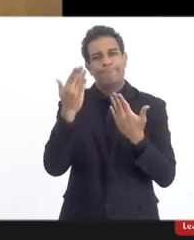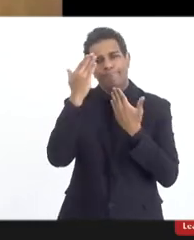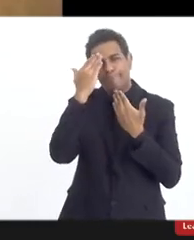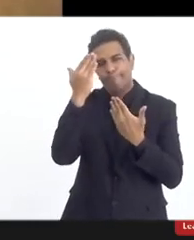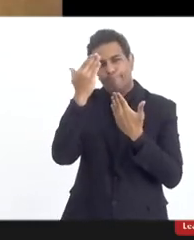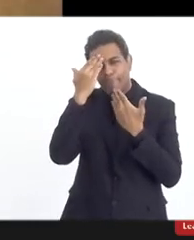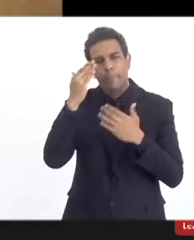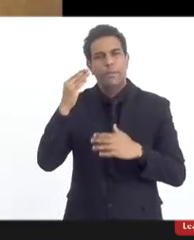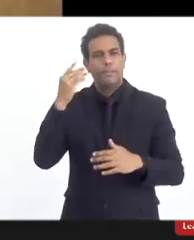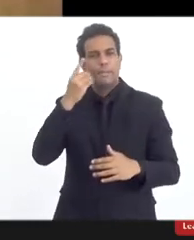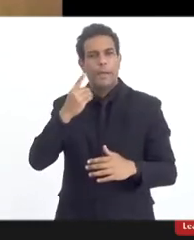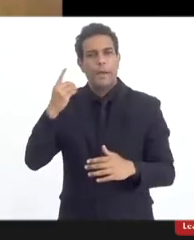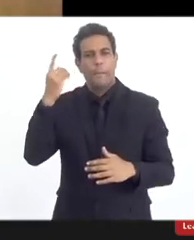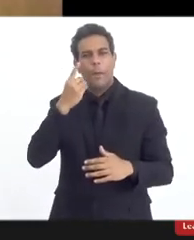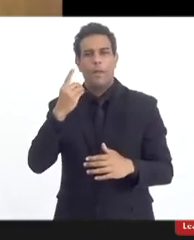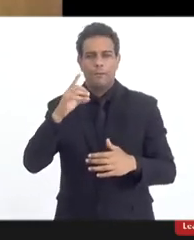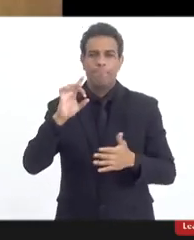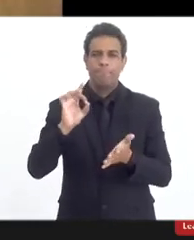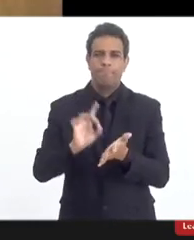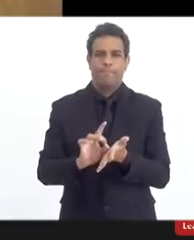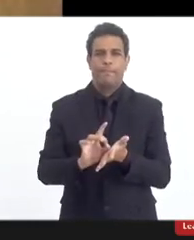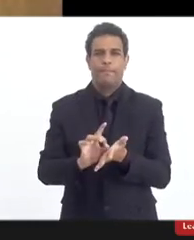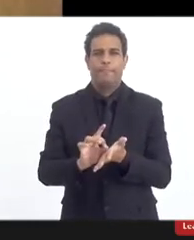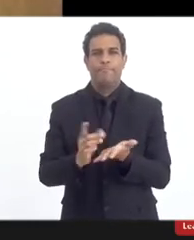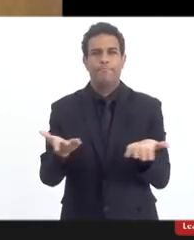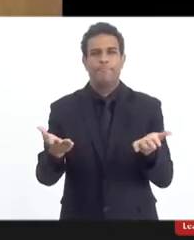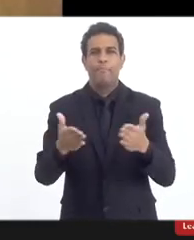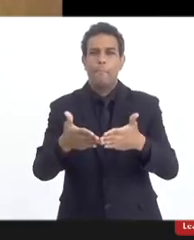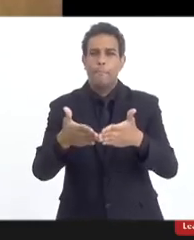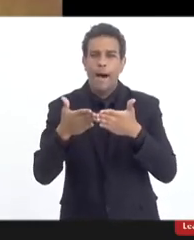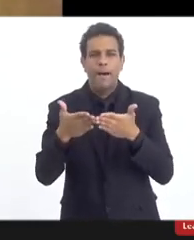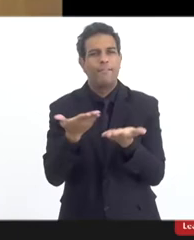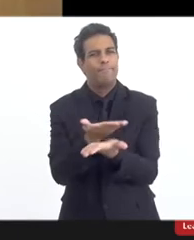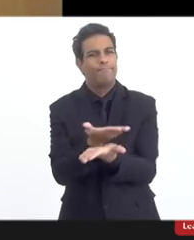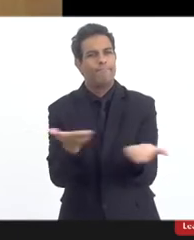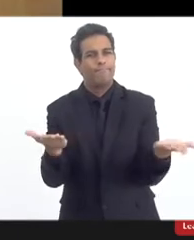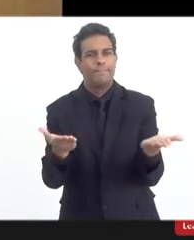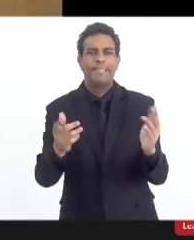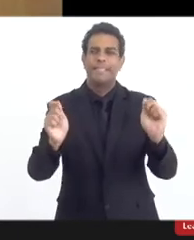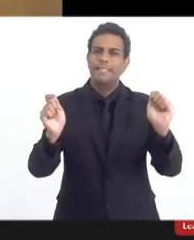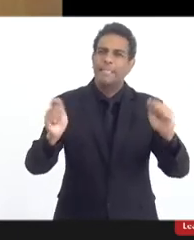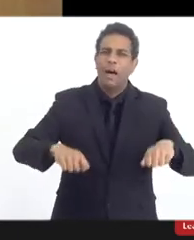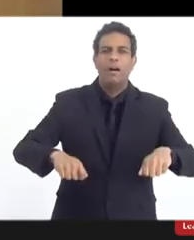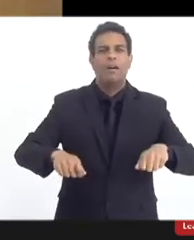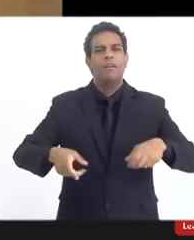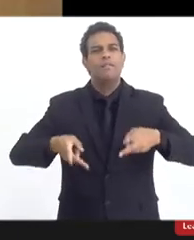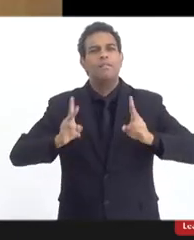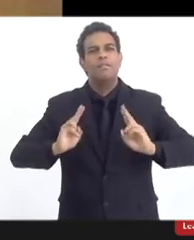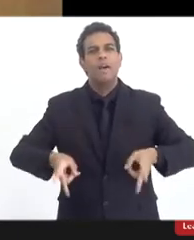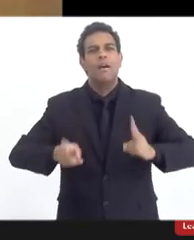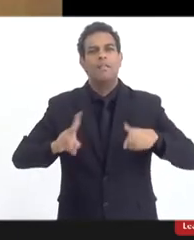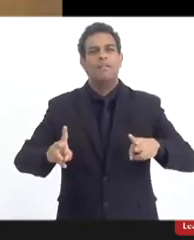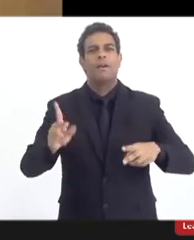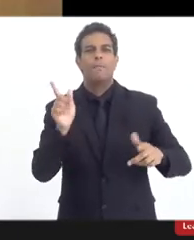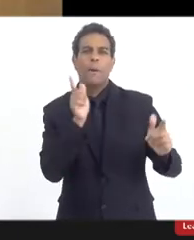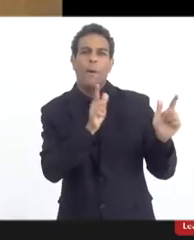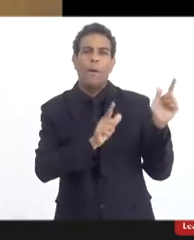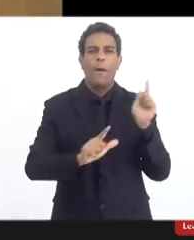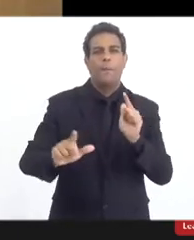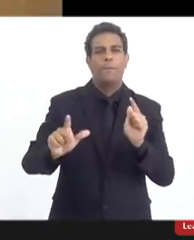deputada, e faço um gesto concreto aqui, eu peço que nós possamos sempre construir diálogo,